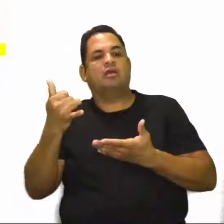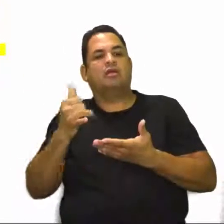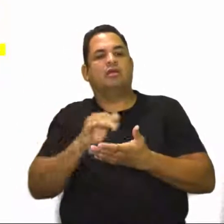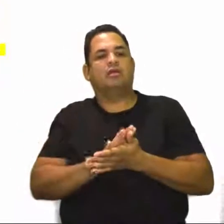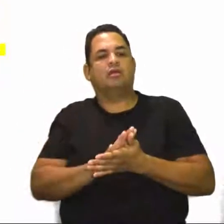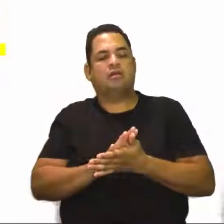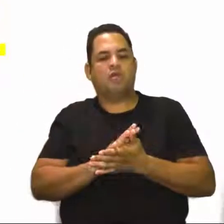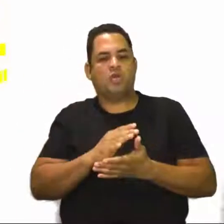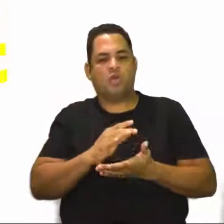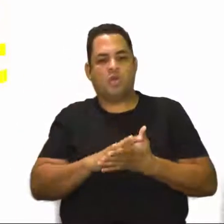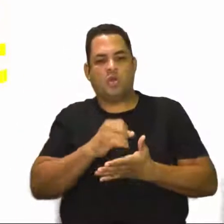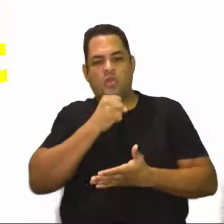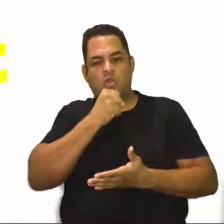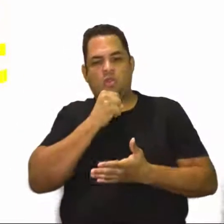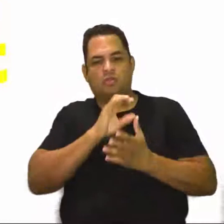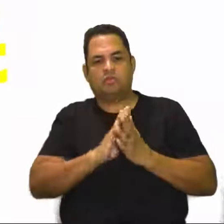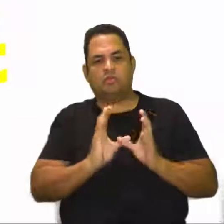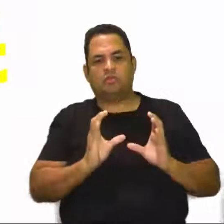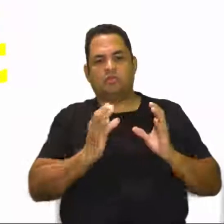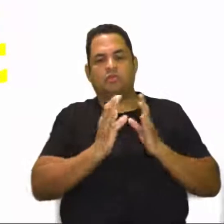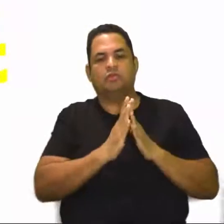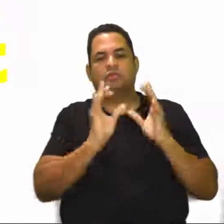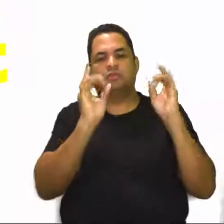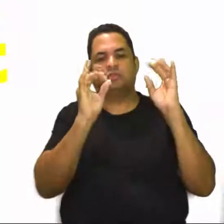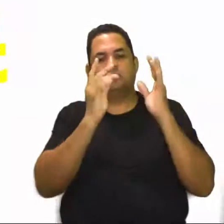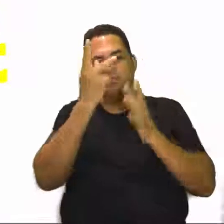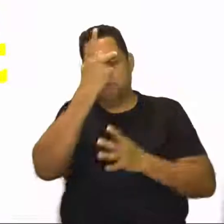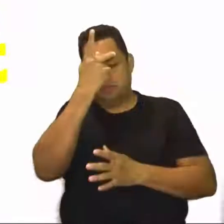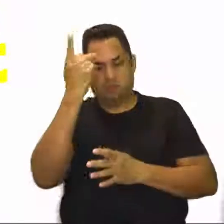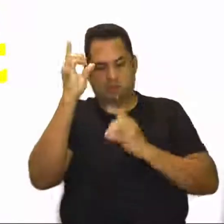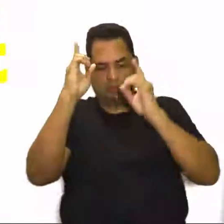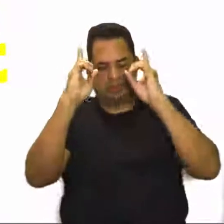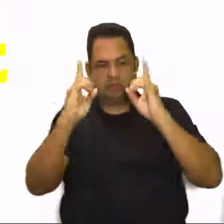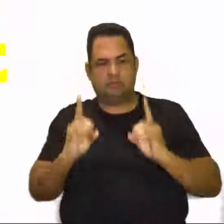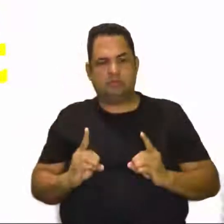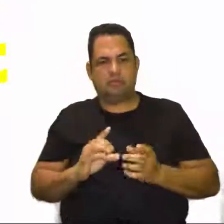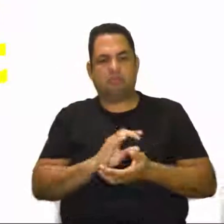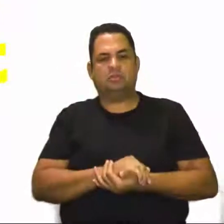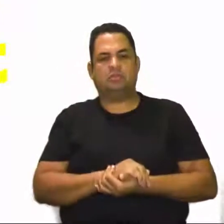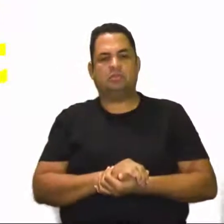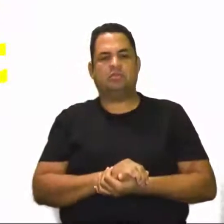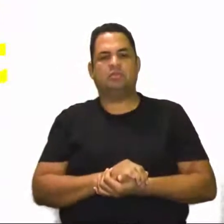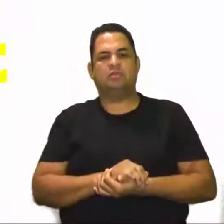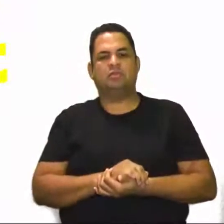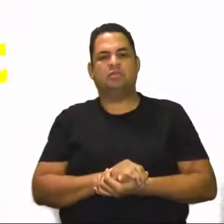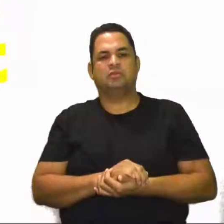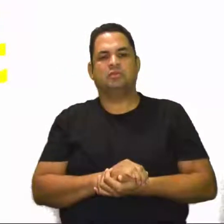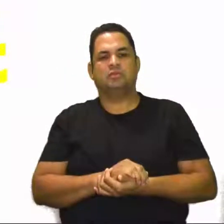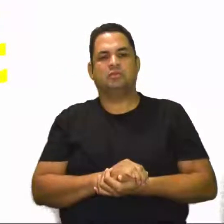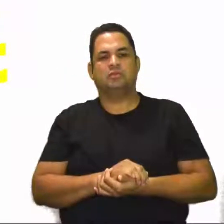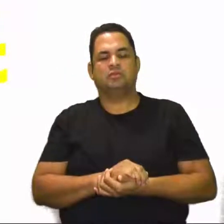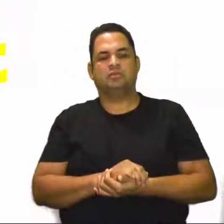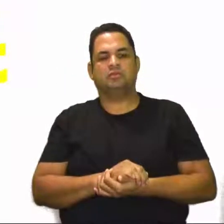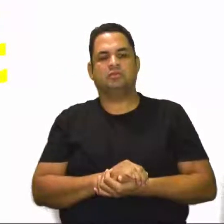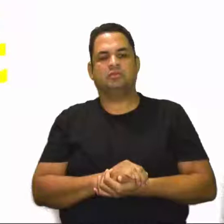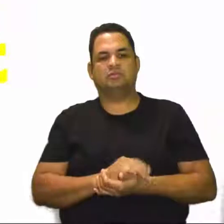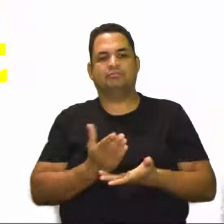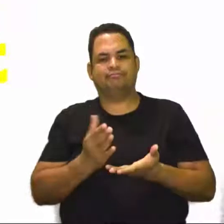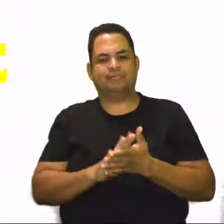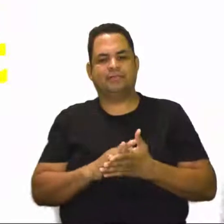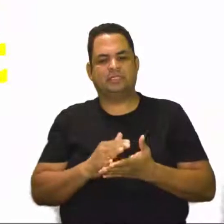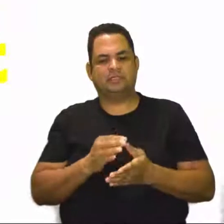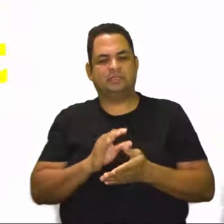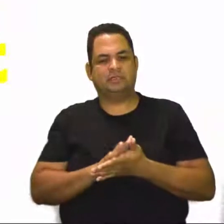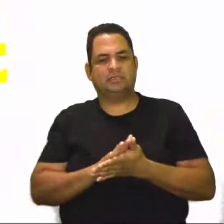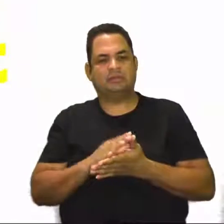especiais e pessoas com deficiência. E vai sobrar quem, profe? Olha, ele está dizendo aqui que deve ser evitada, Que deve ser